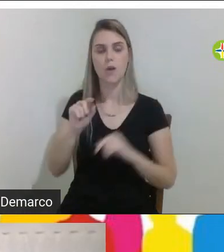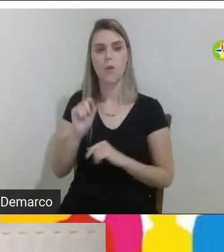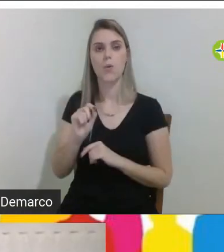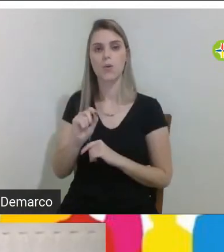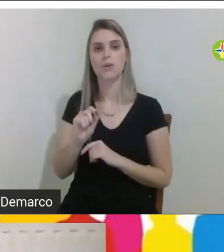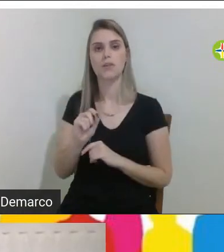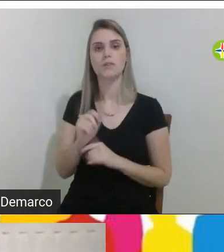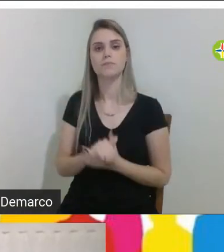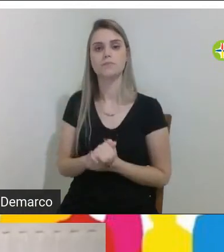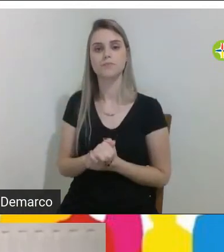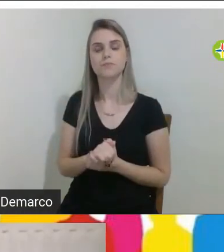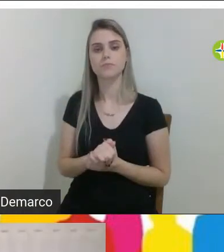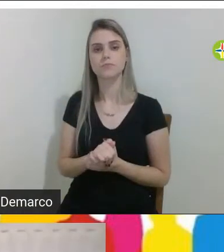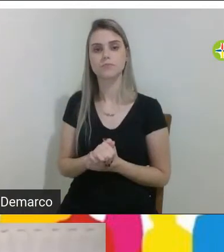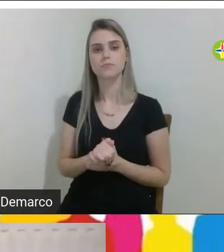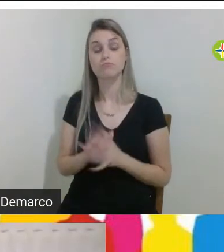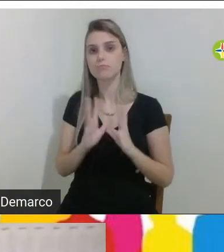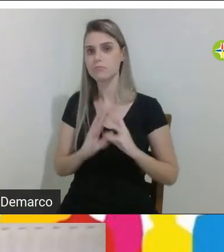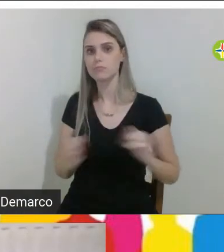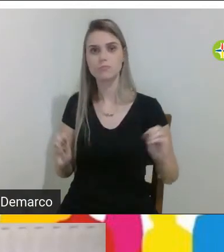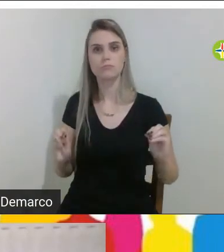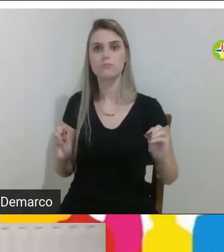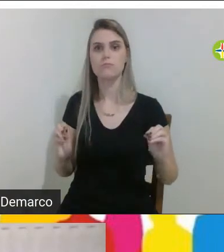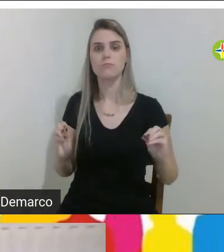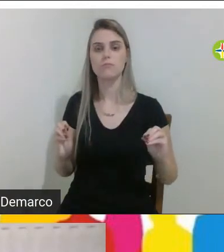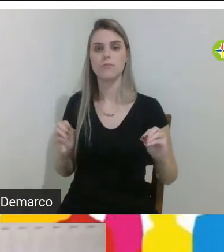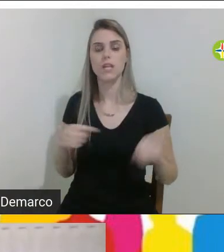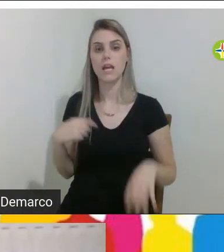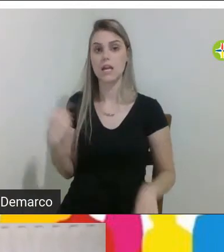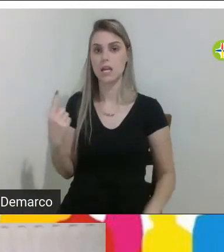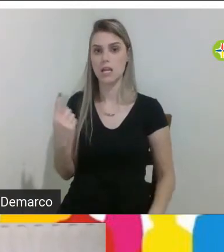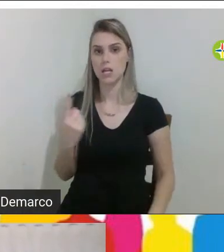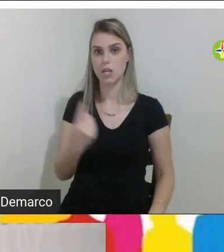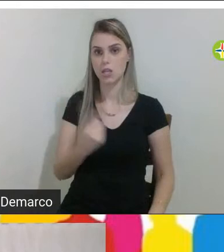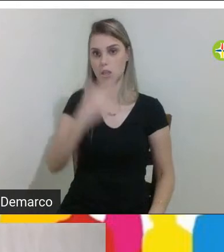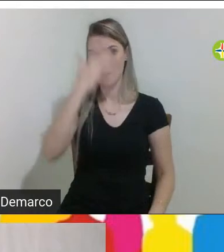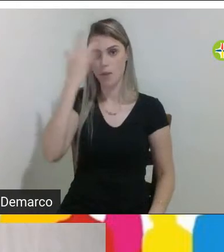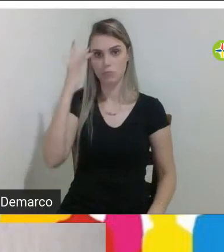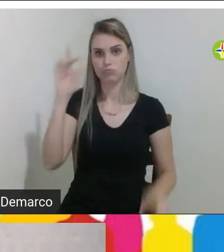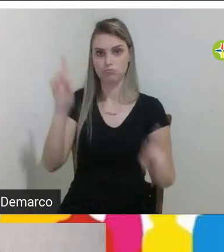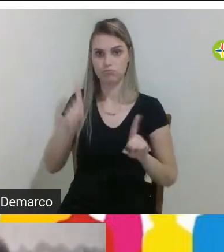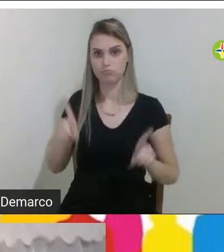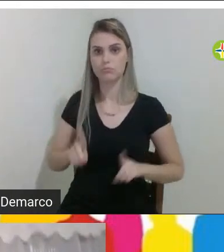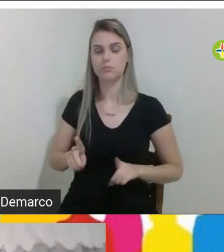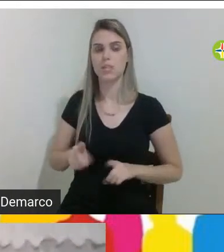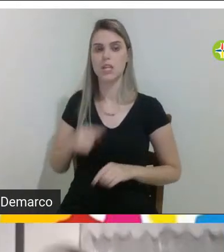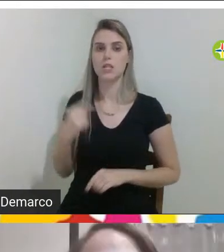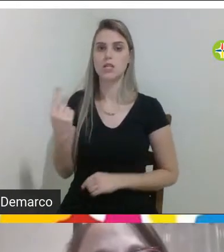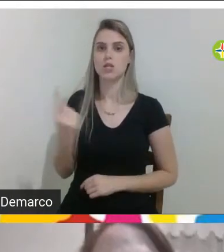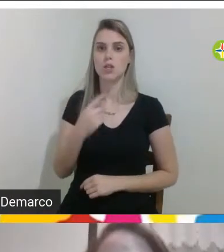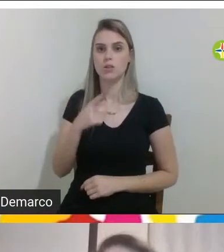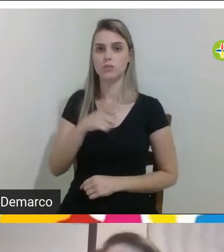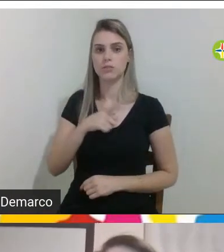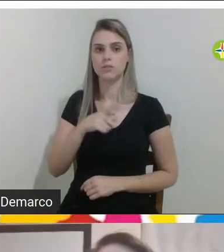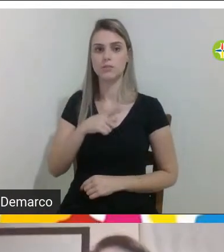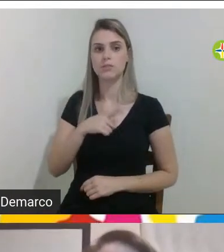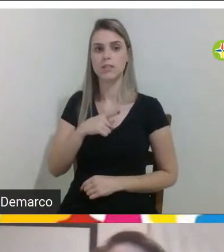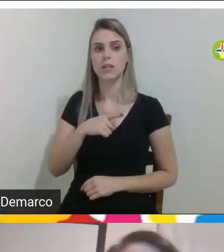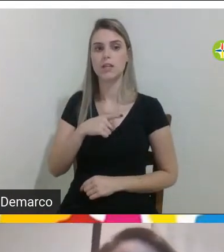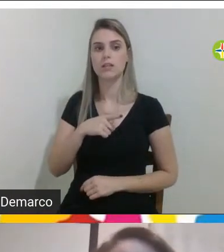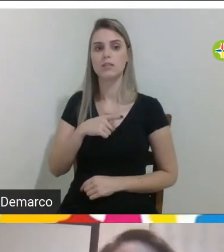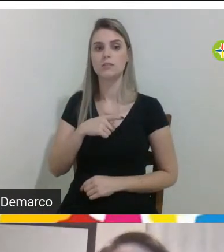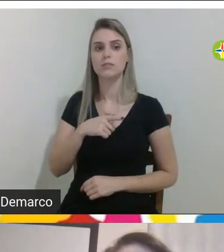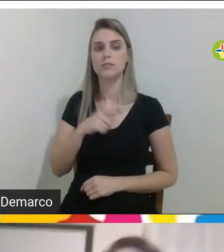acaba sumindo e nós como pessoas com deficiência nós temos essa essa